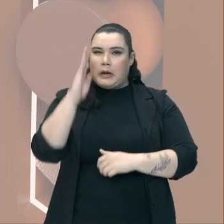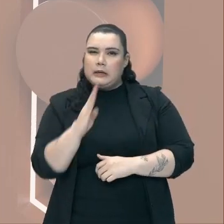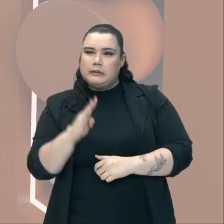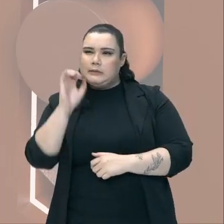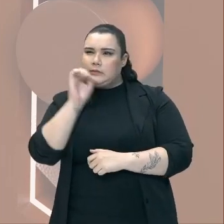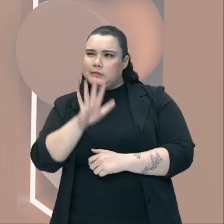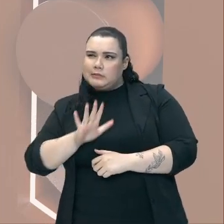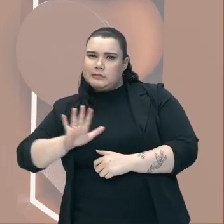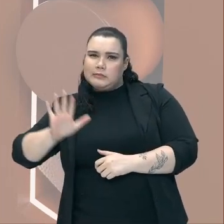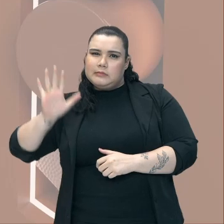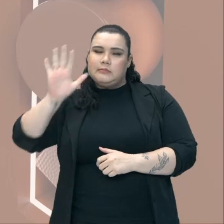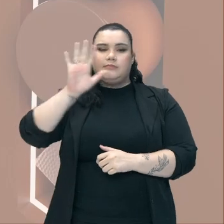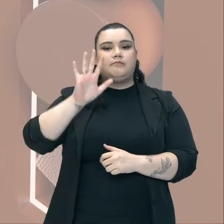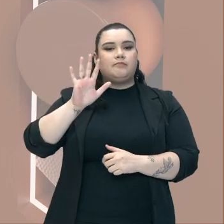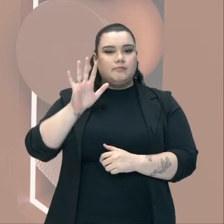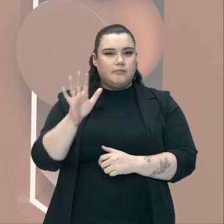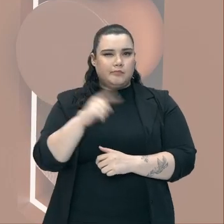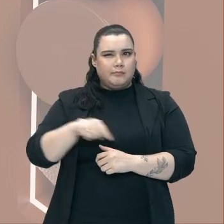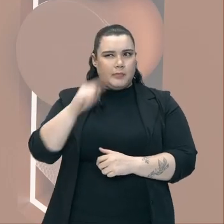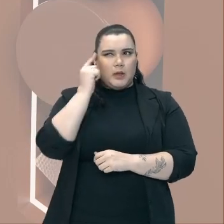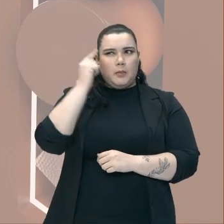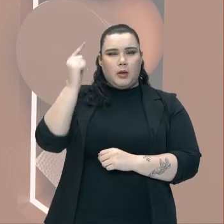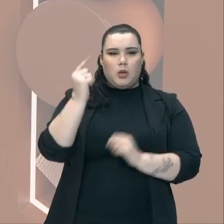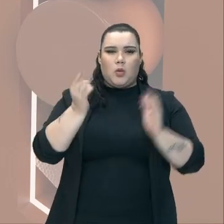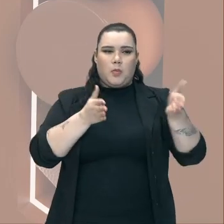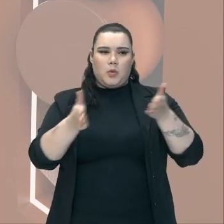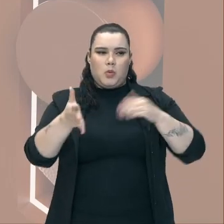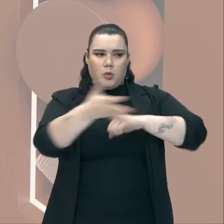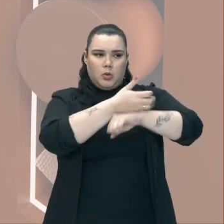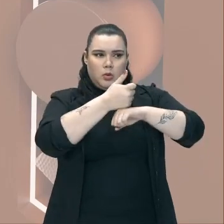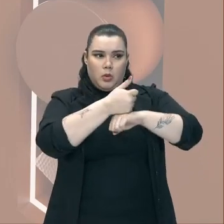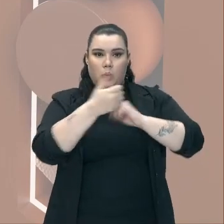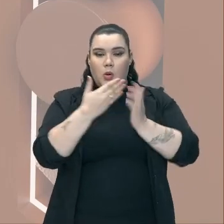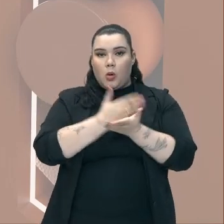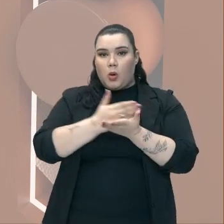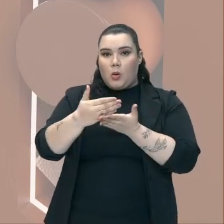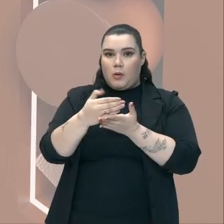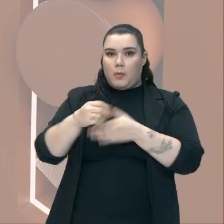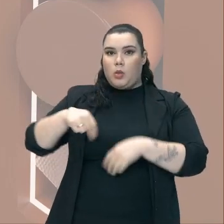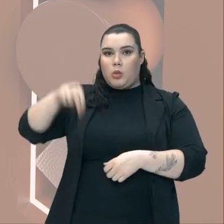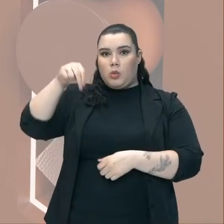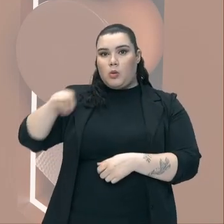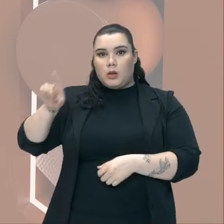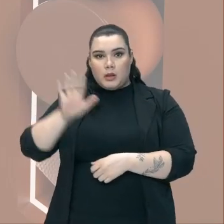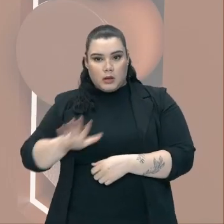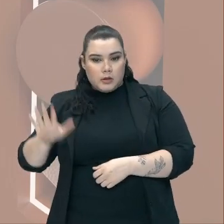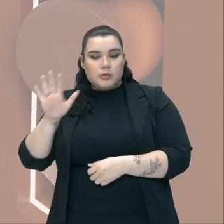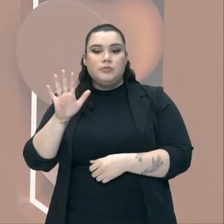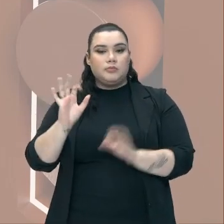Vocês imaginam que a colonização Ela começou pelo litoral Então os bandeirantes Eles foram os